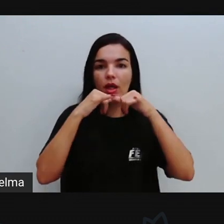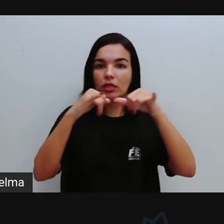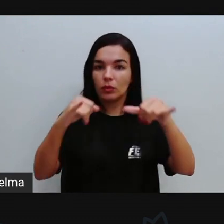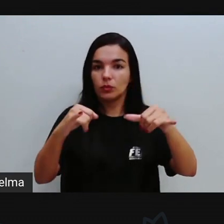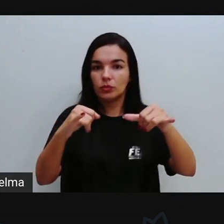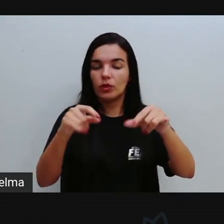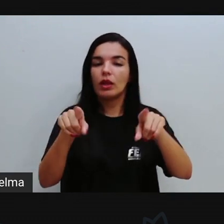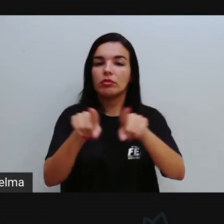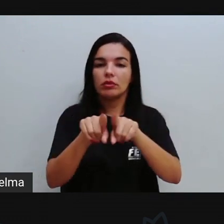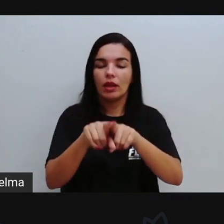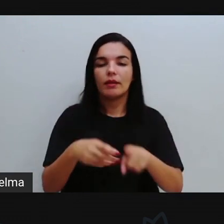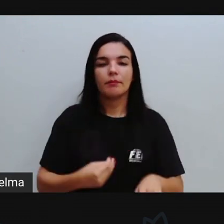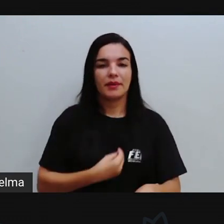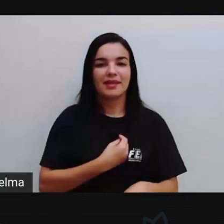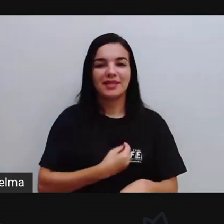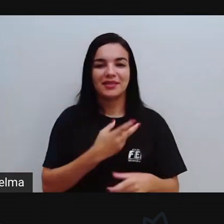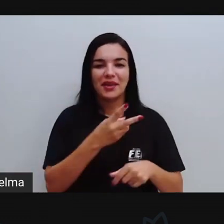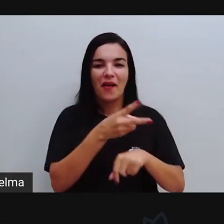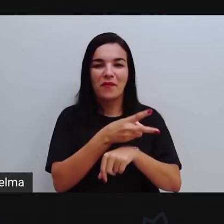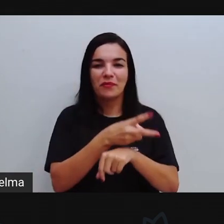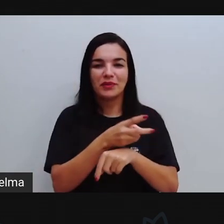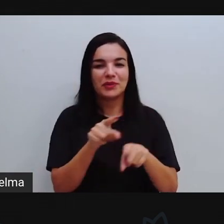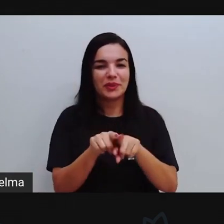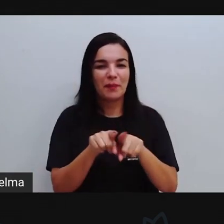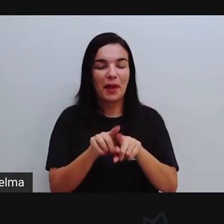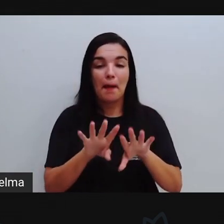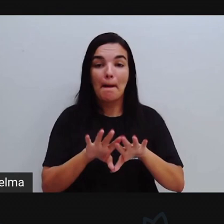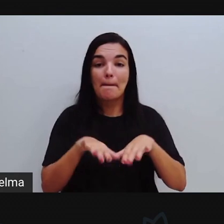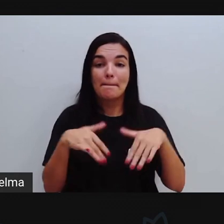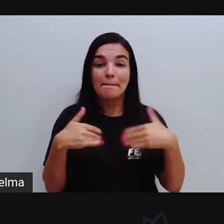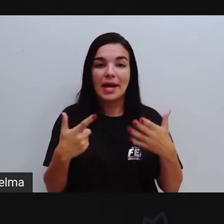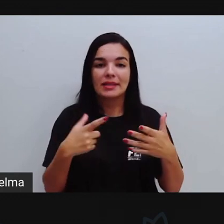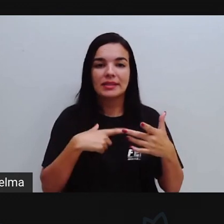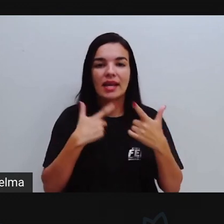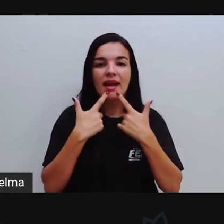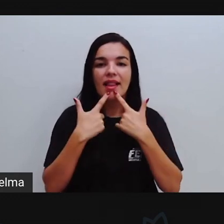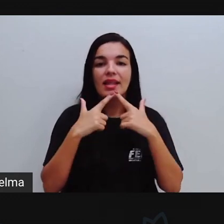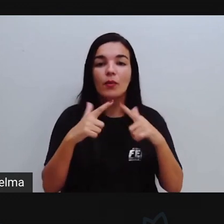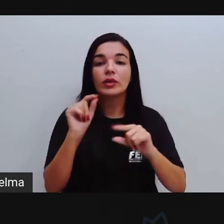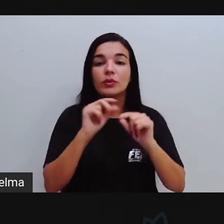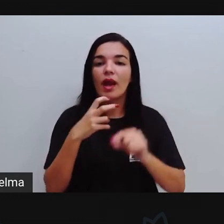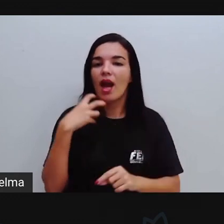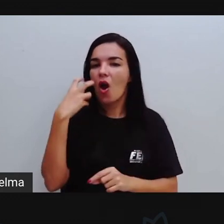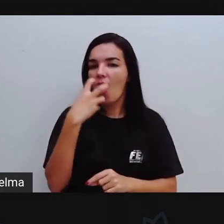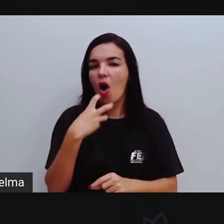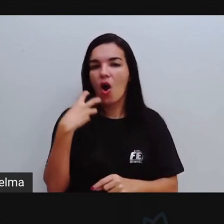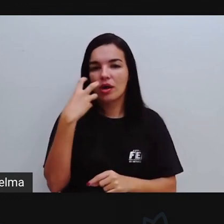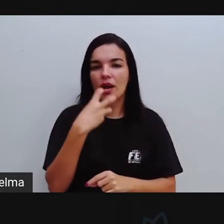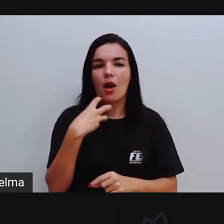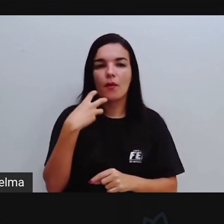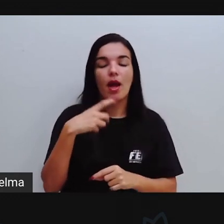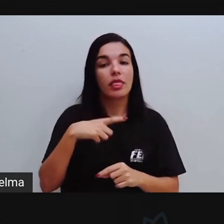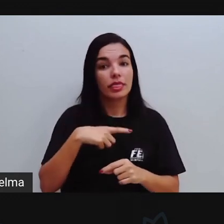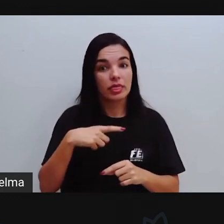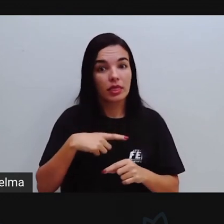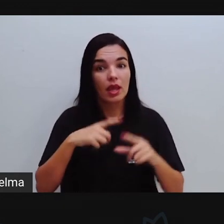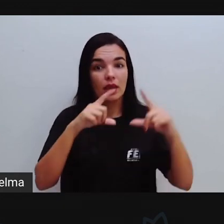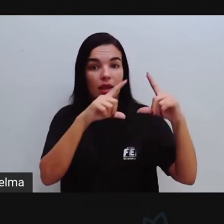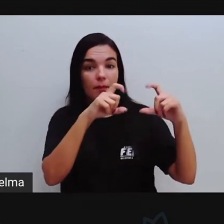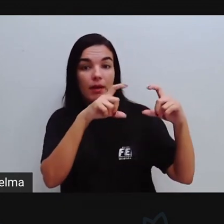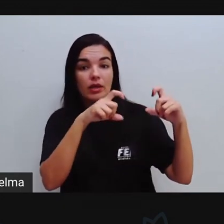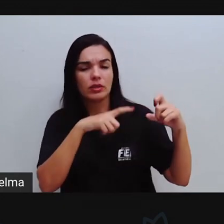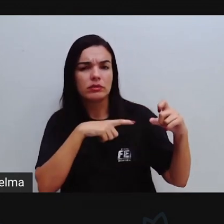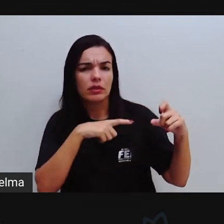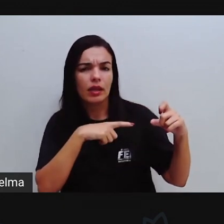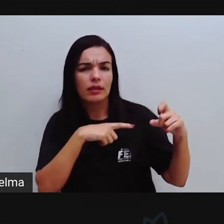aí também no vídeo, né? Porém, no vídeo a gente utiliza a linguagem oral, né? Tem imagem no vídeo? Tem,